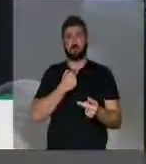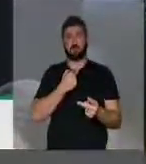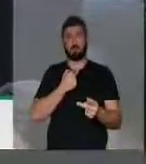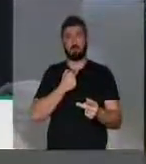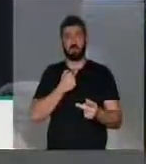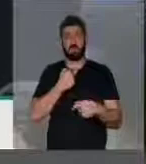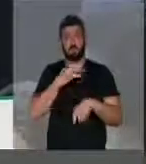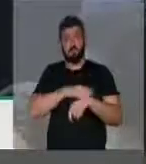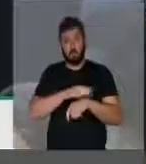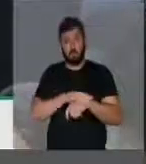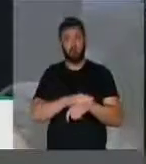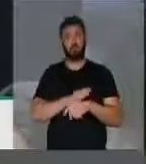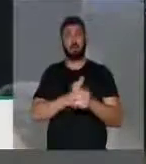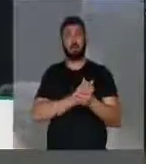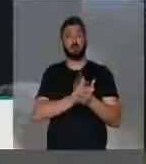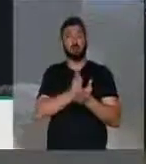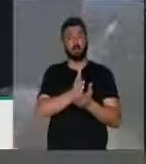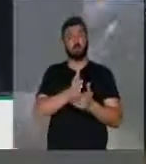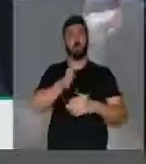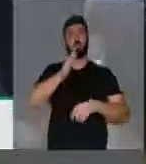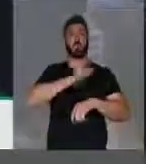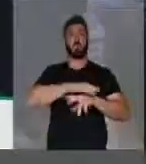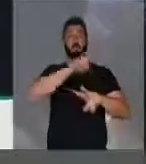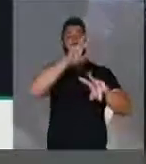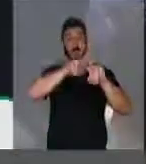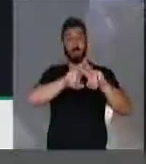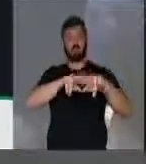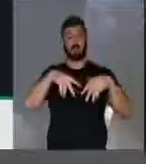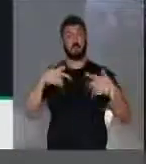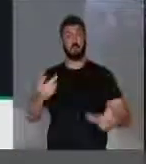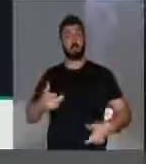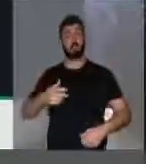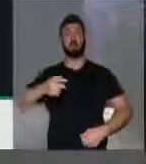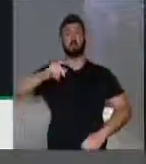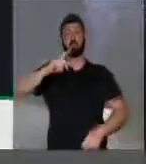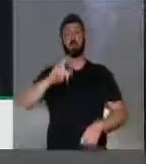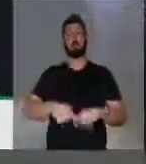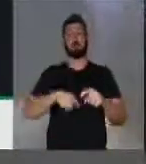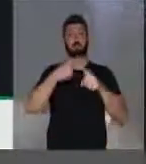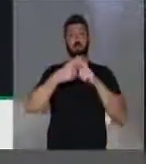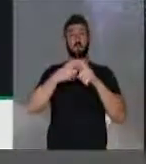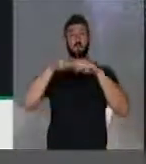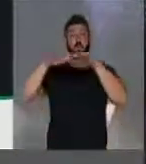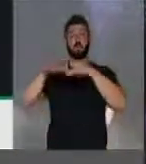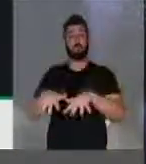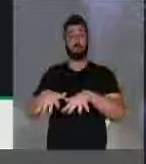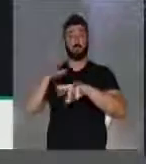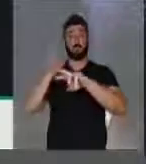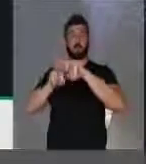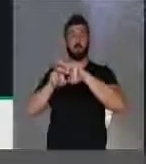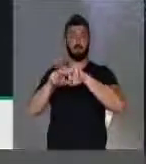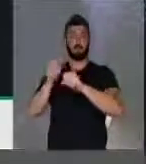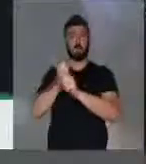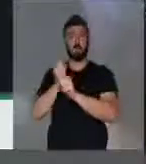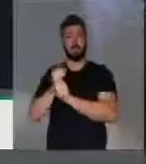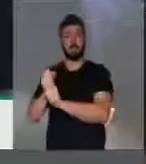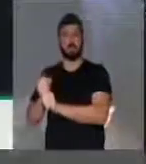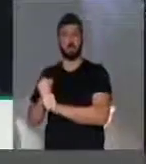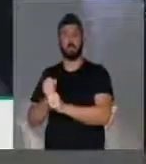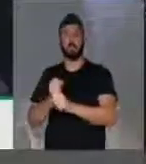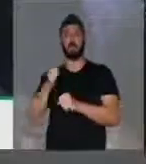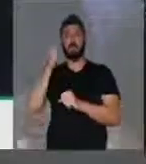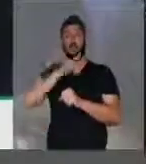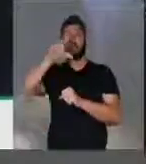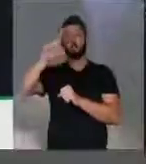tempo de cumprimento da prisão e aumenta o tempo de permanência da prisão para a